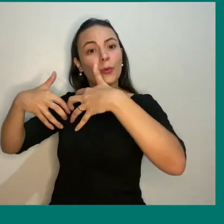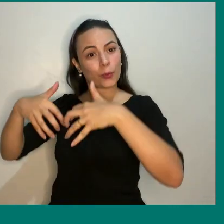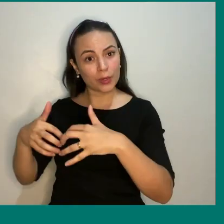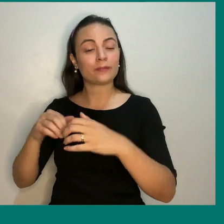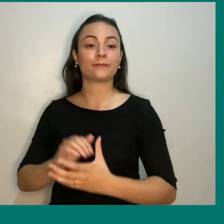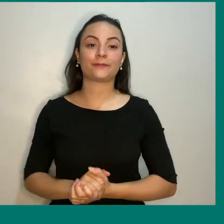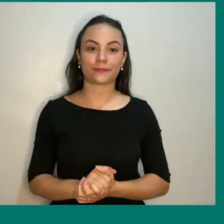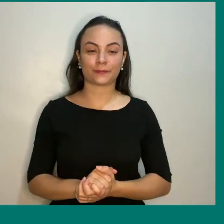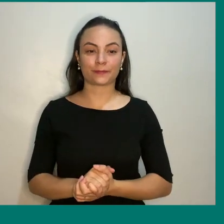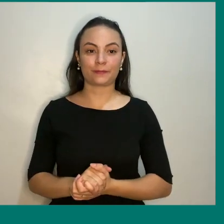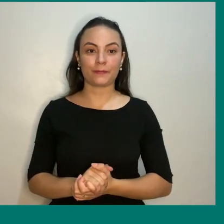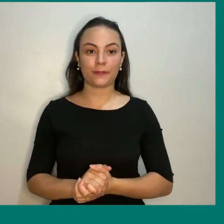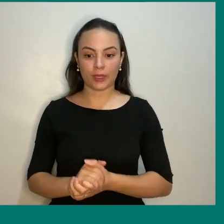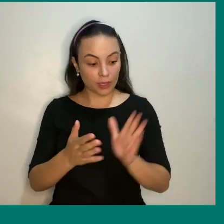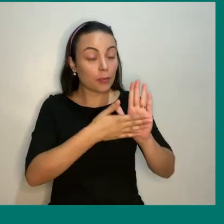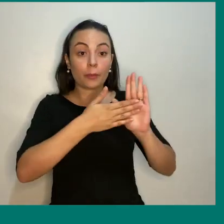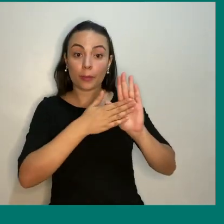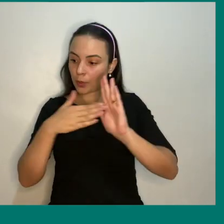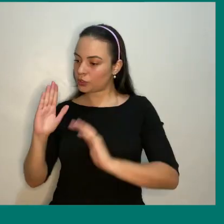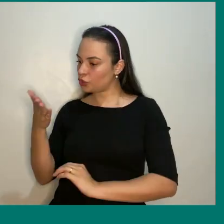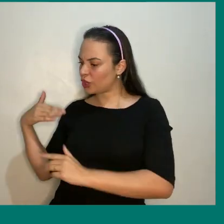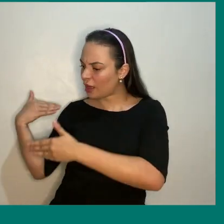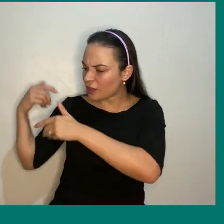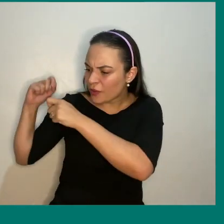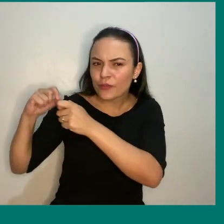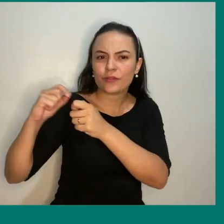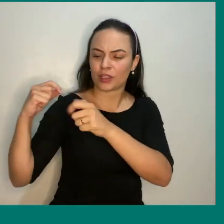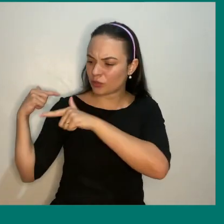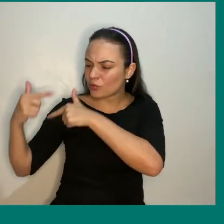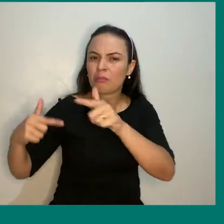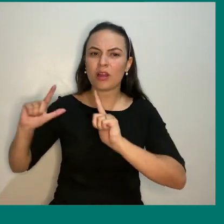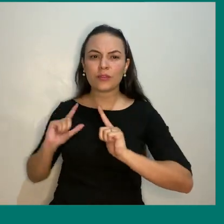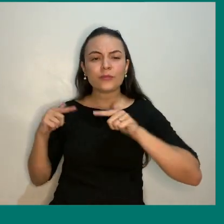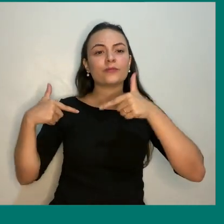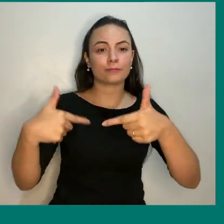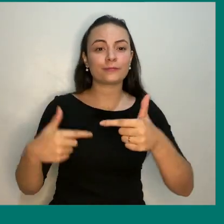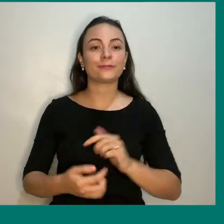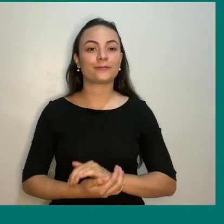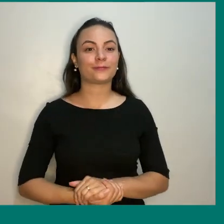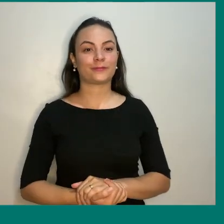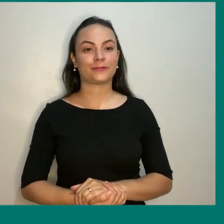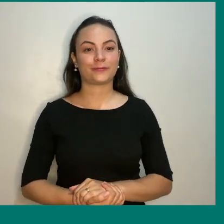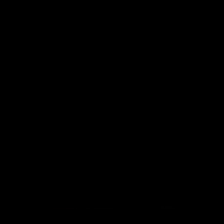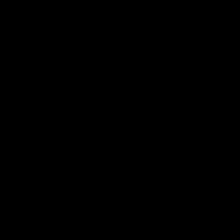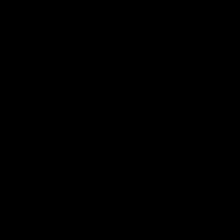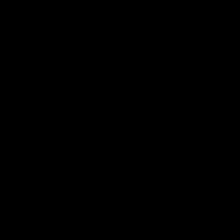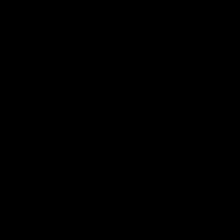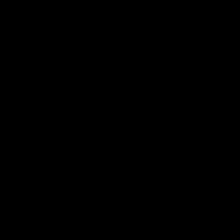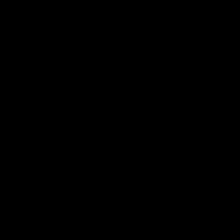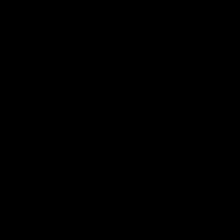IFRU. E o que nos respalda é as nossas entregas, o trabalho que fizemos.